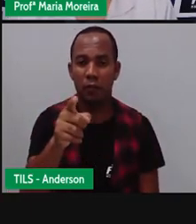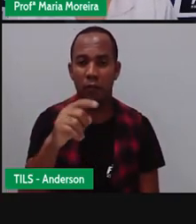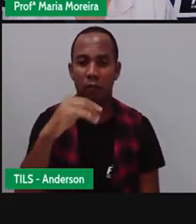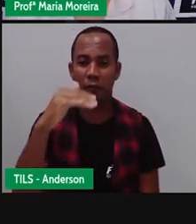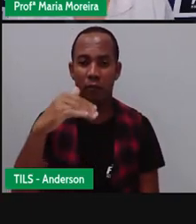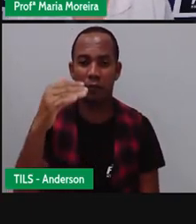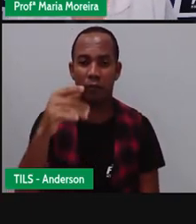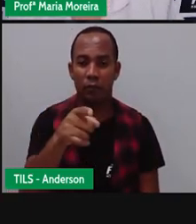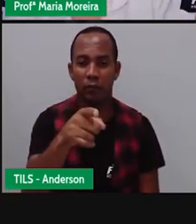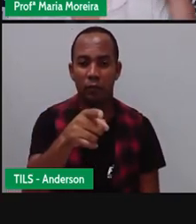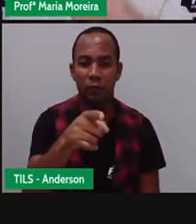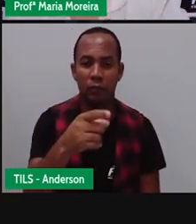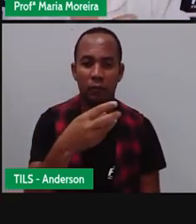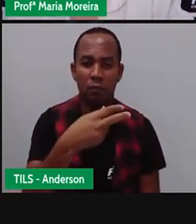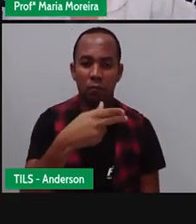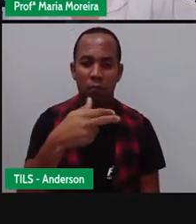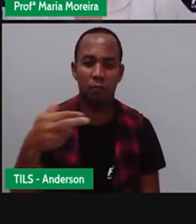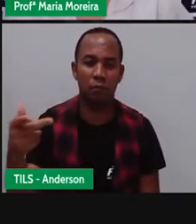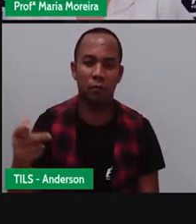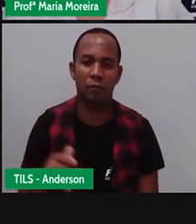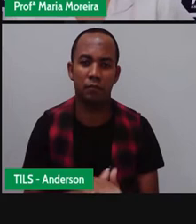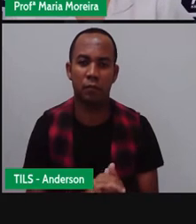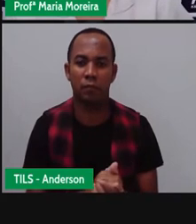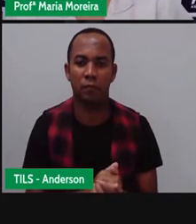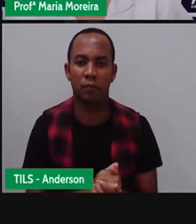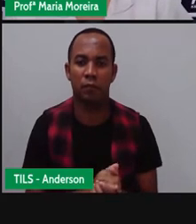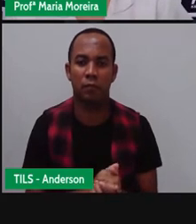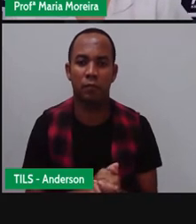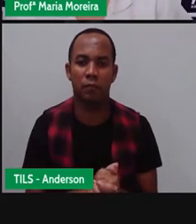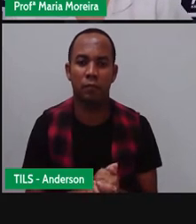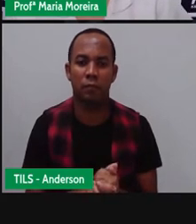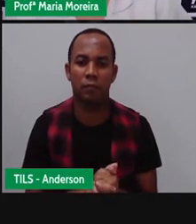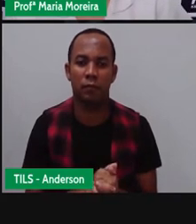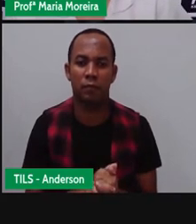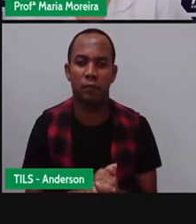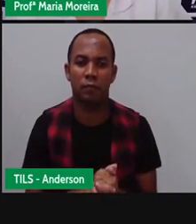Olha só quanta evolução, não é isso?